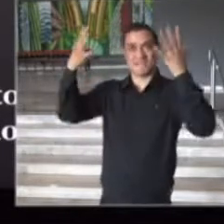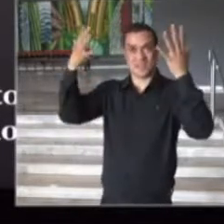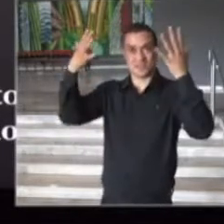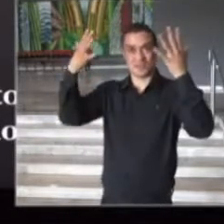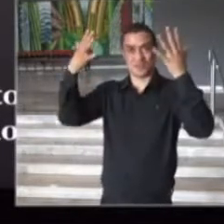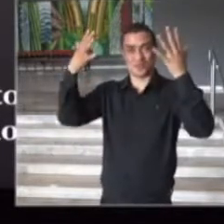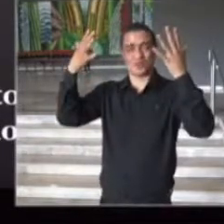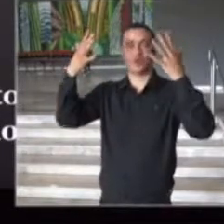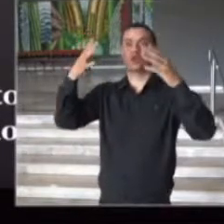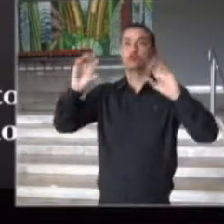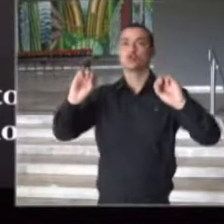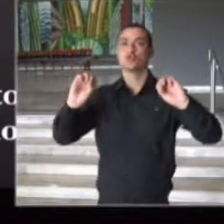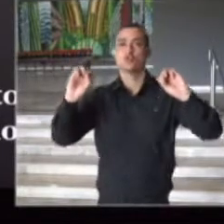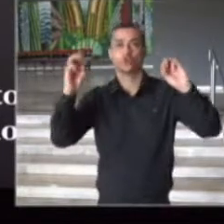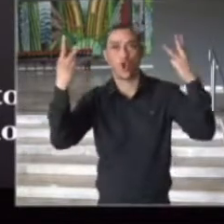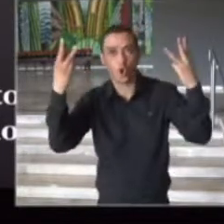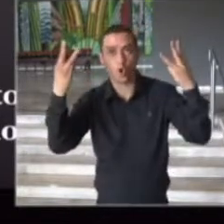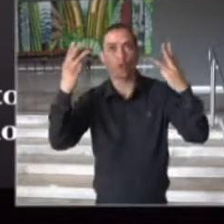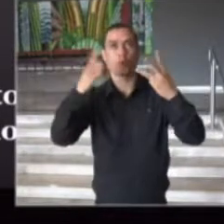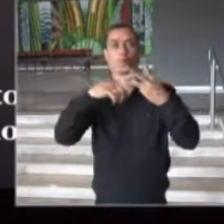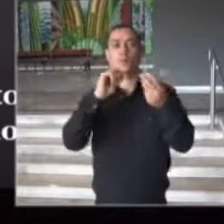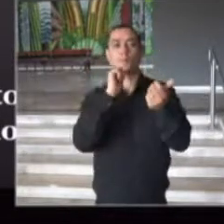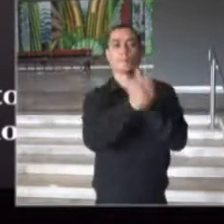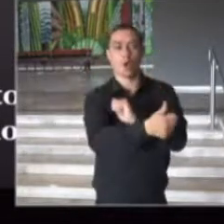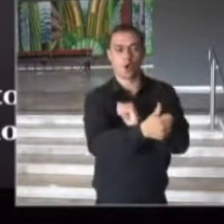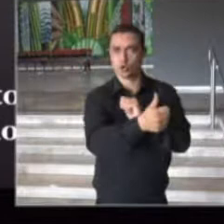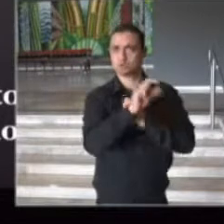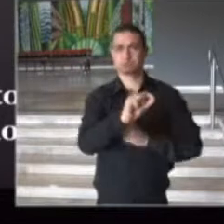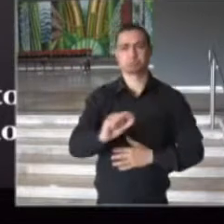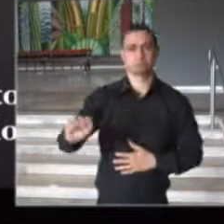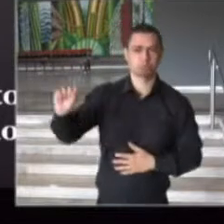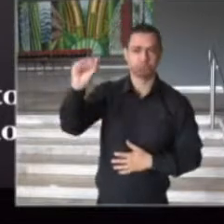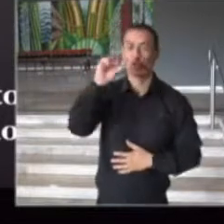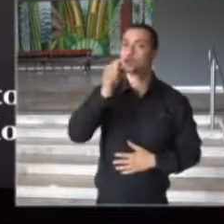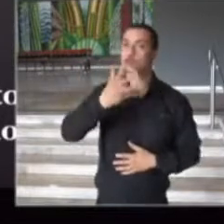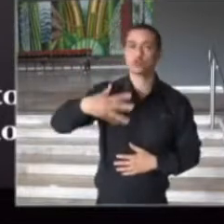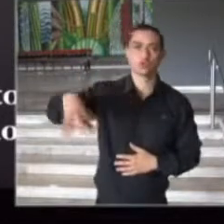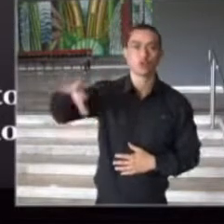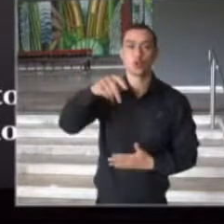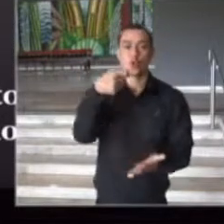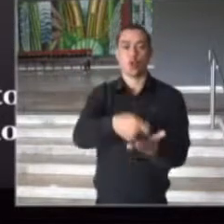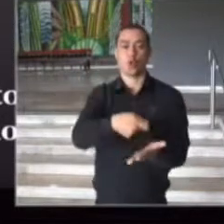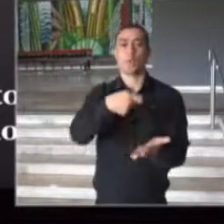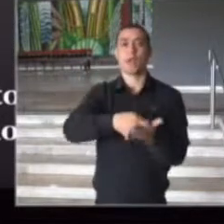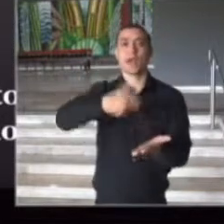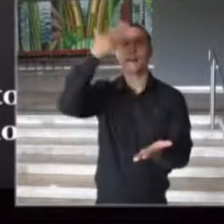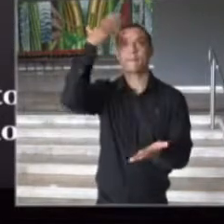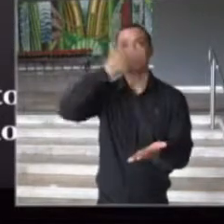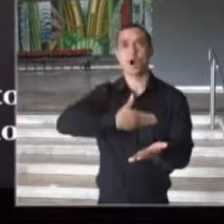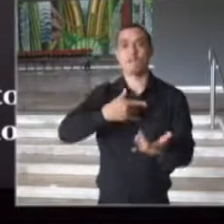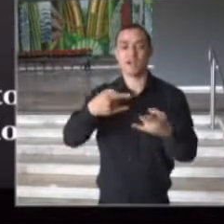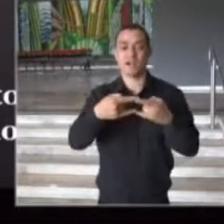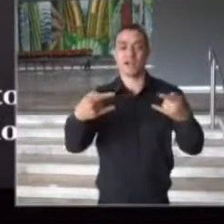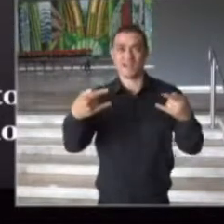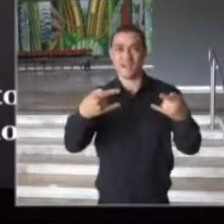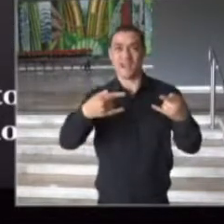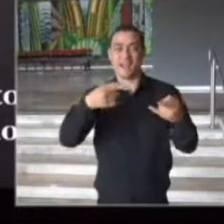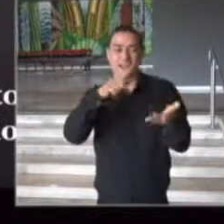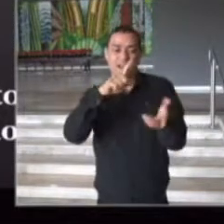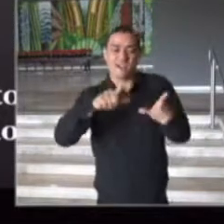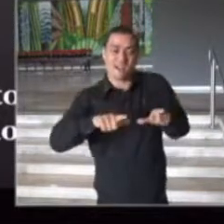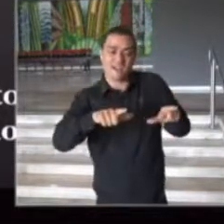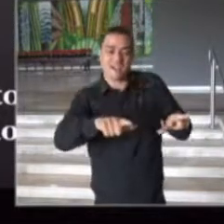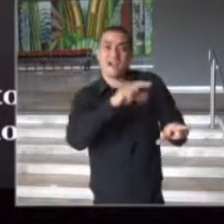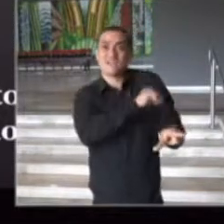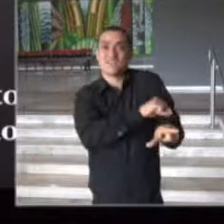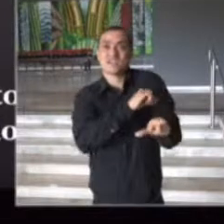shows e atividades esportivas devem exigir o comprovante da vacina completa.